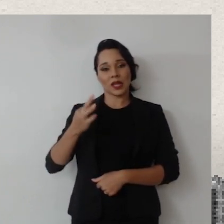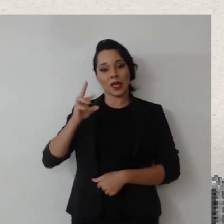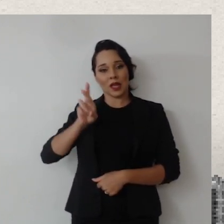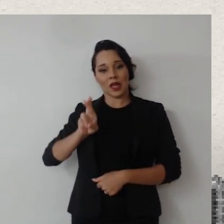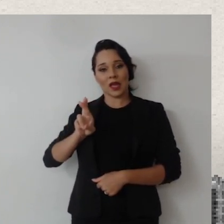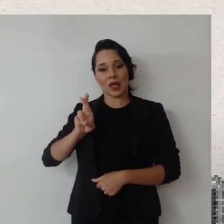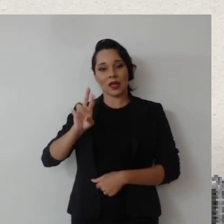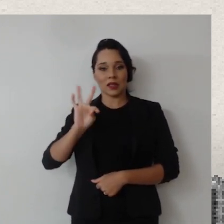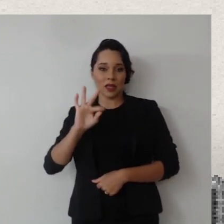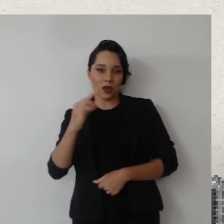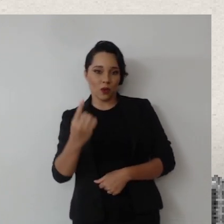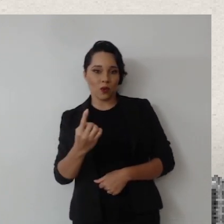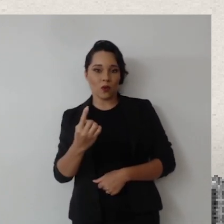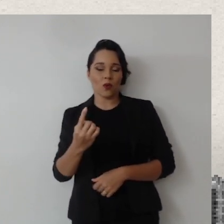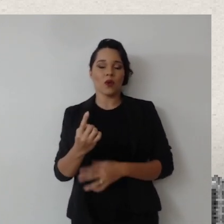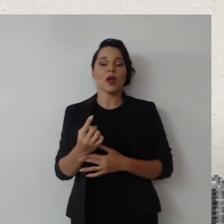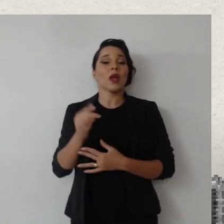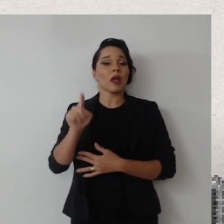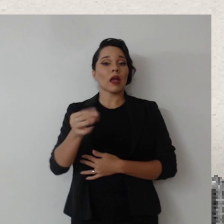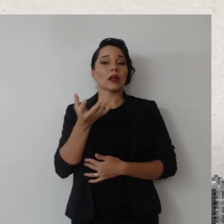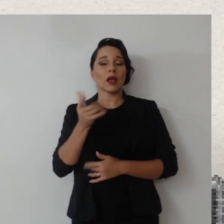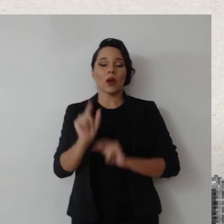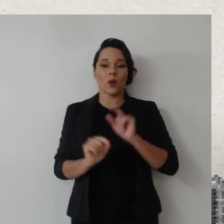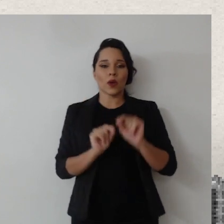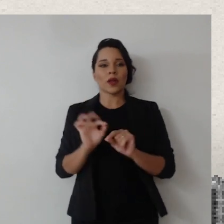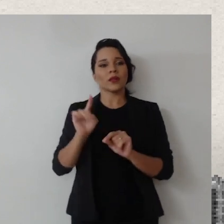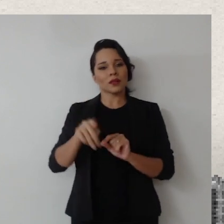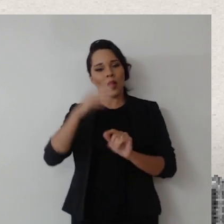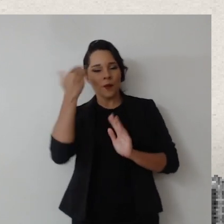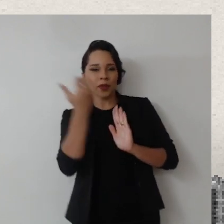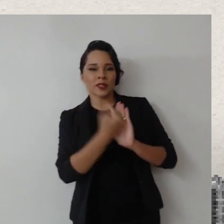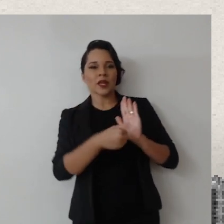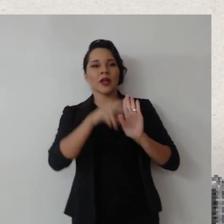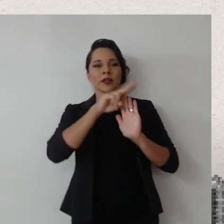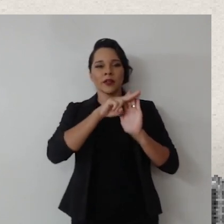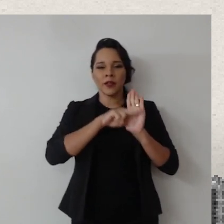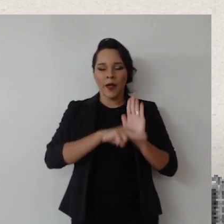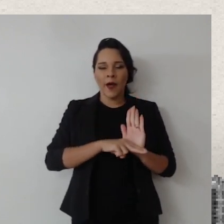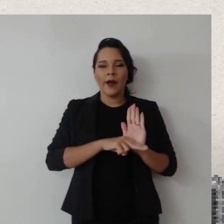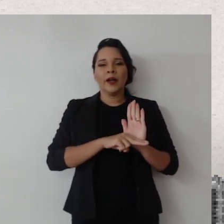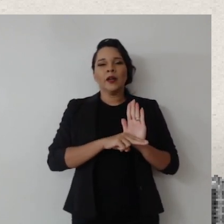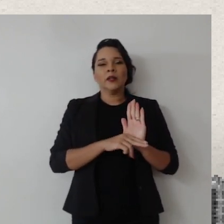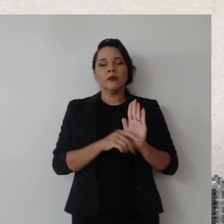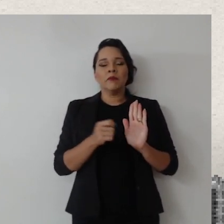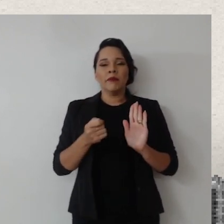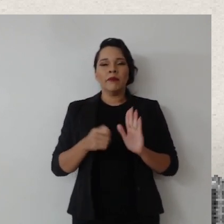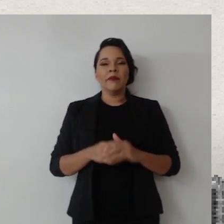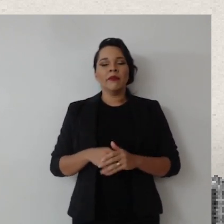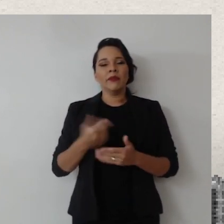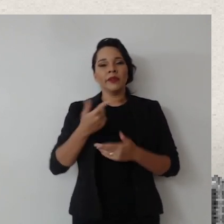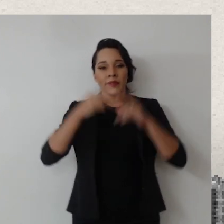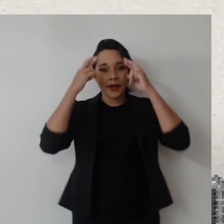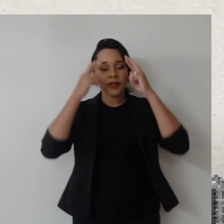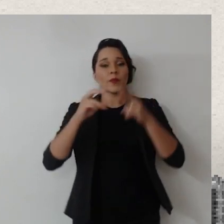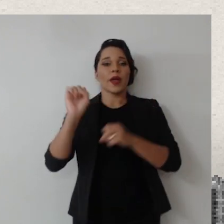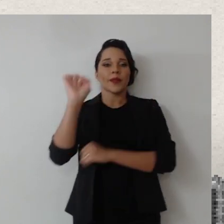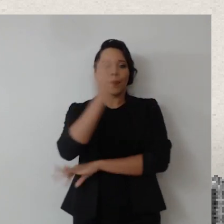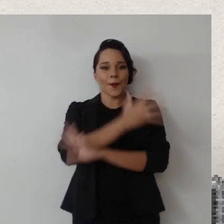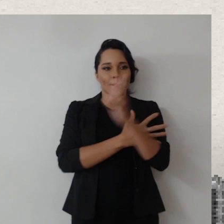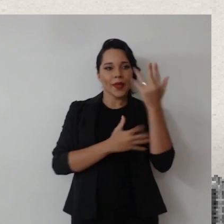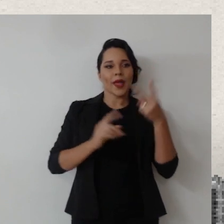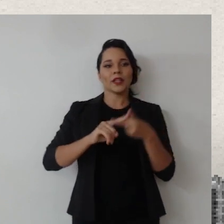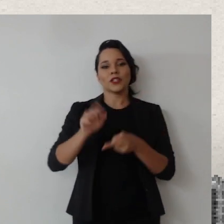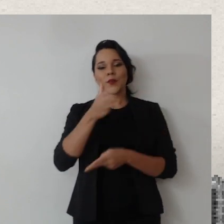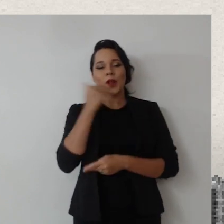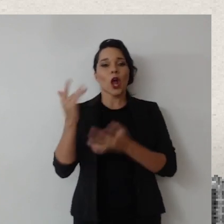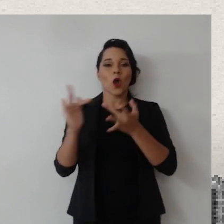tempos, ele vem procurando adotar essas normas de respeito ao meio ambiente,